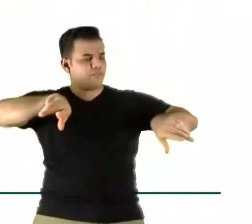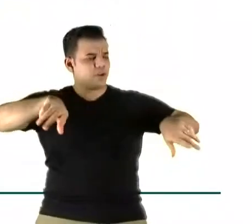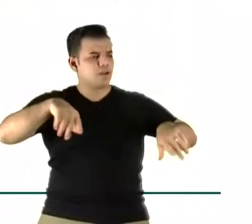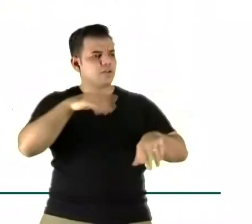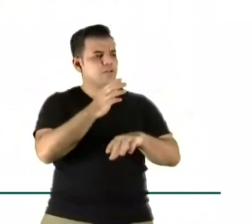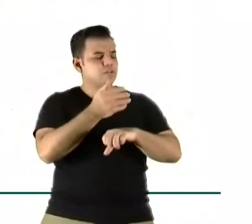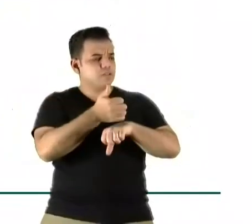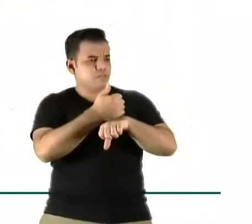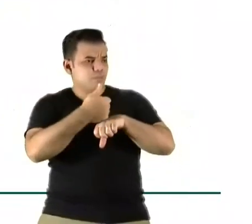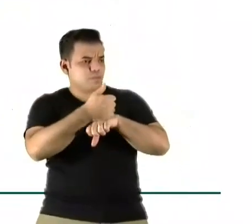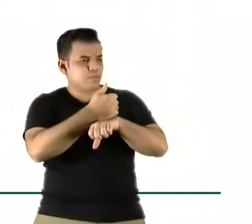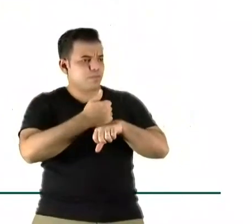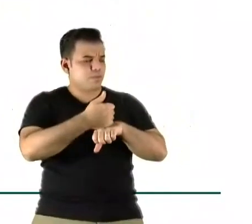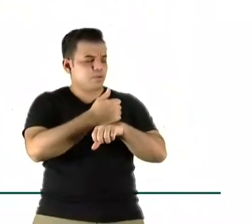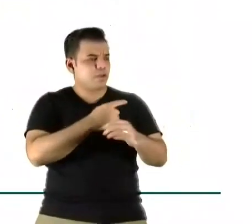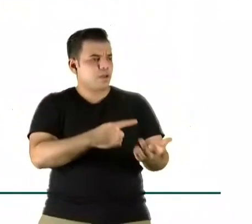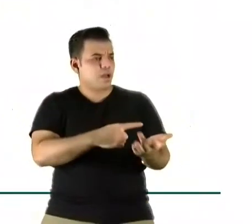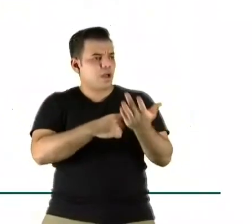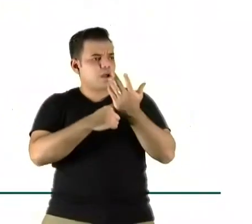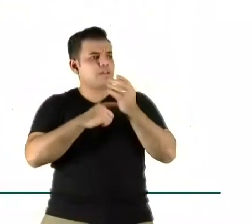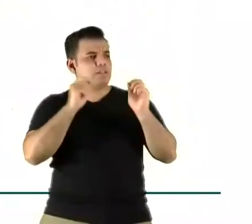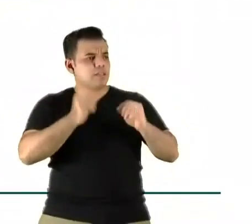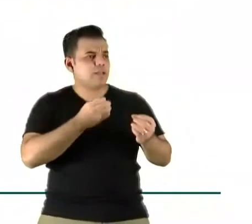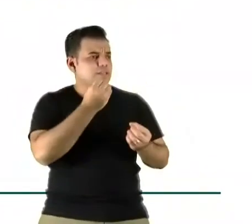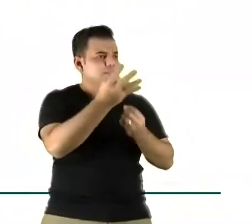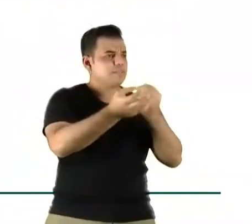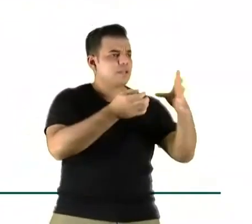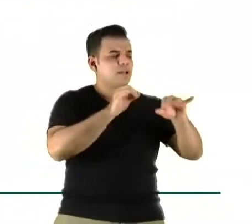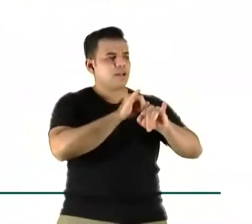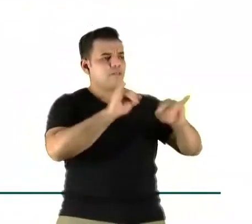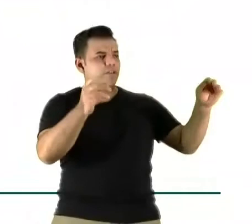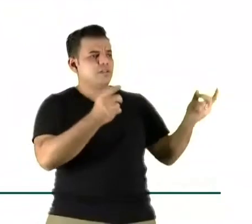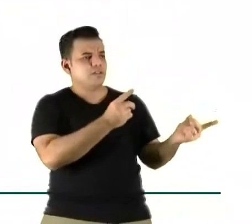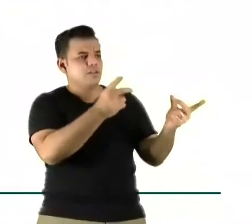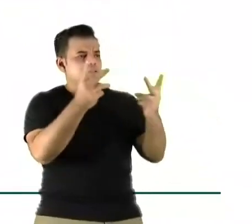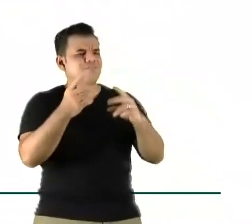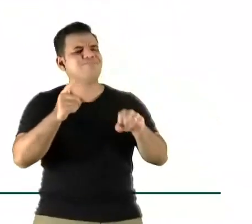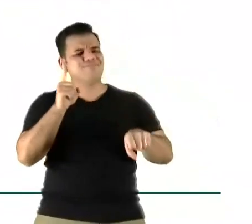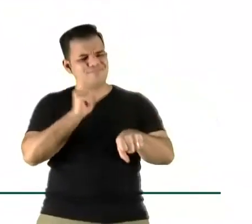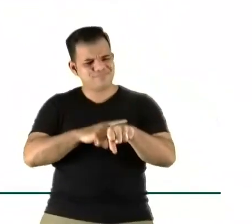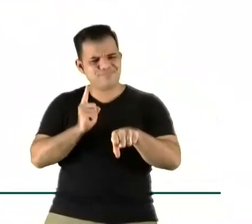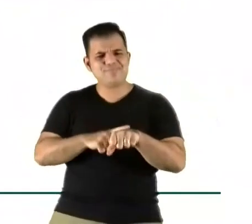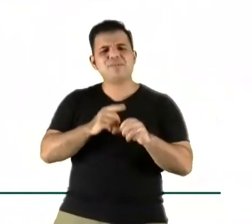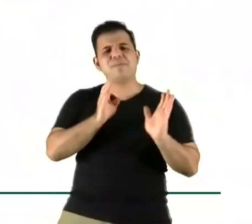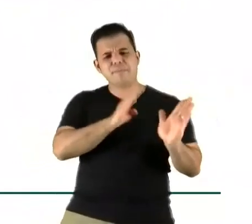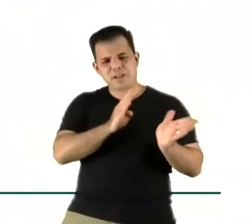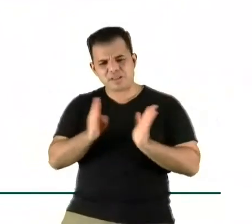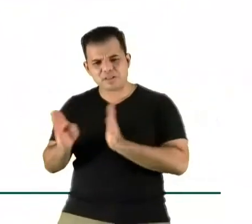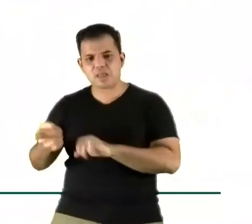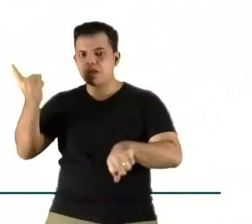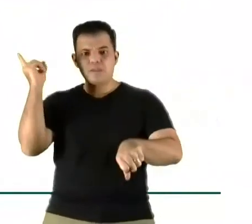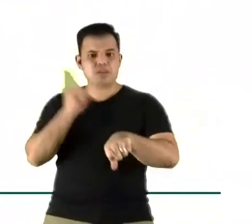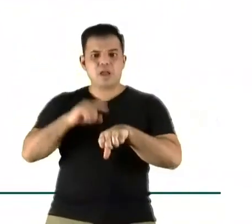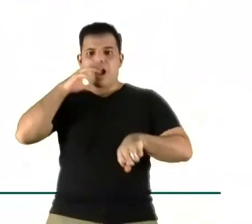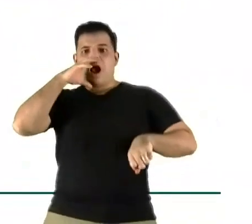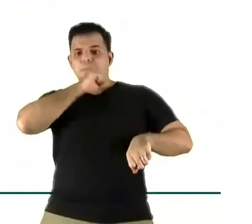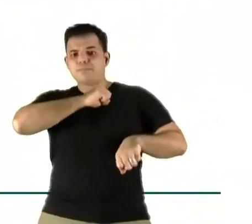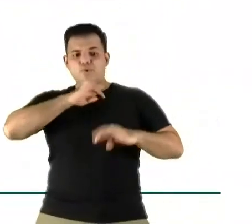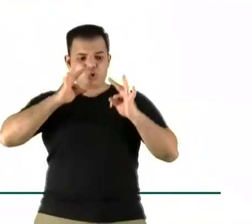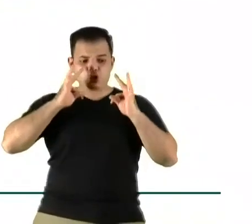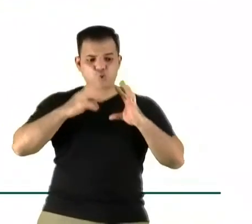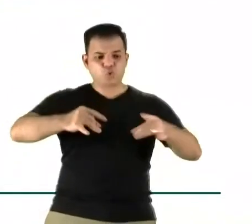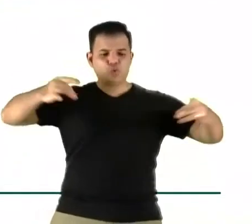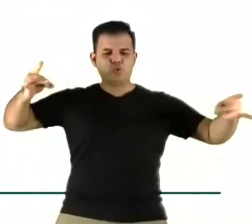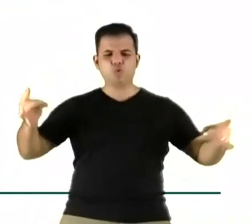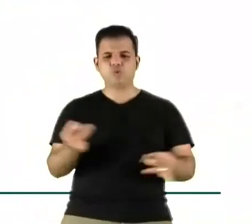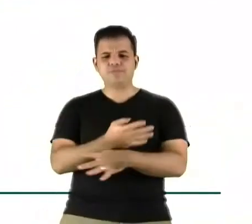para poder ajudar e fazer essa entrega de mensagem. Enfim, obviamente, isso requer um pouco mais de tempo, tem que ser planejado. Não dá para fazer tudo, porque a gente vai mandar para a vitória.